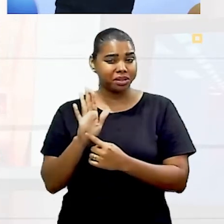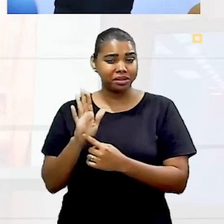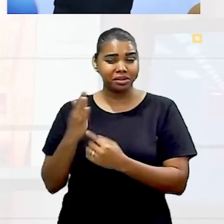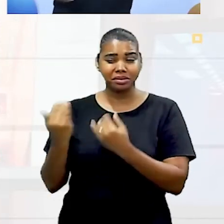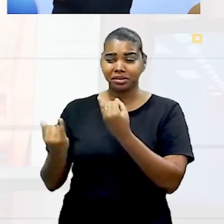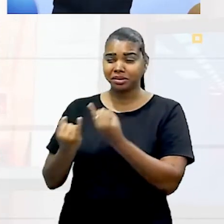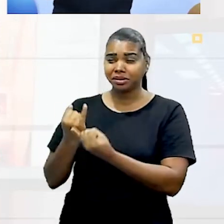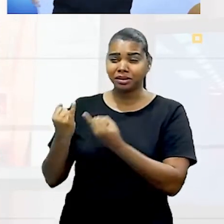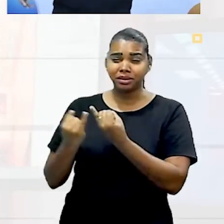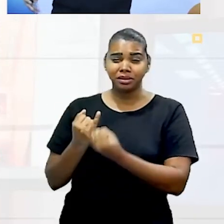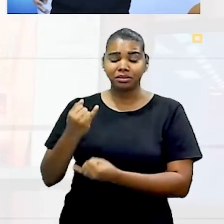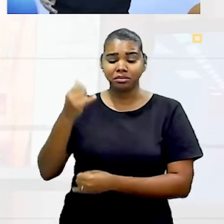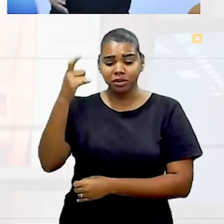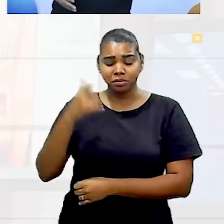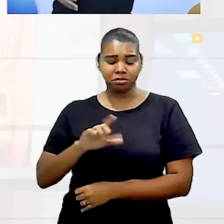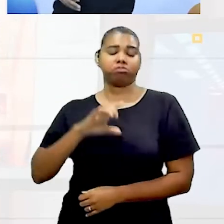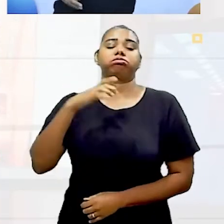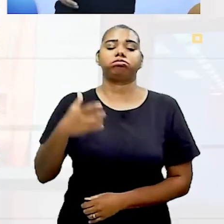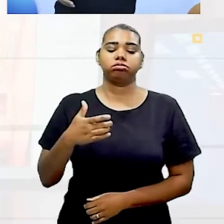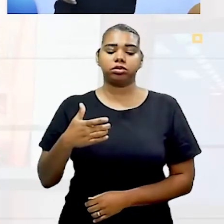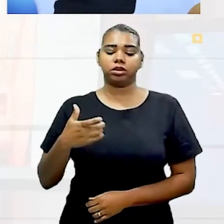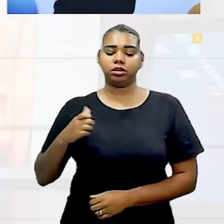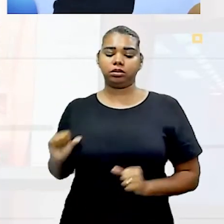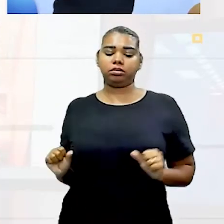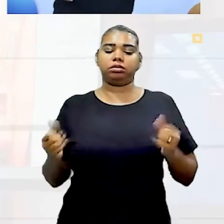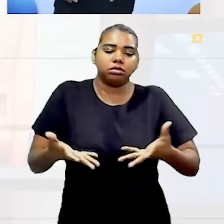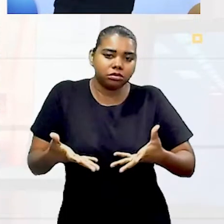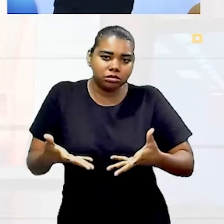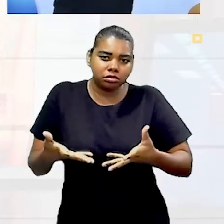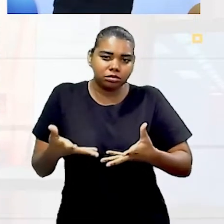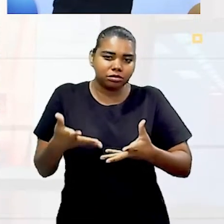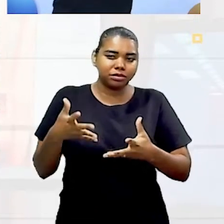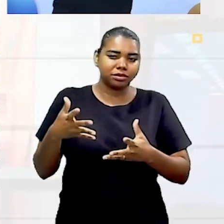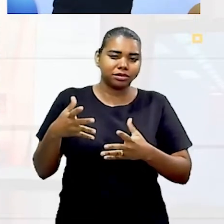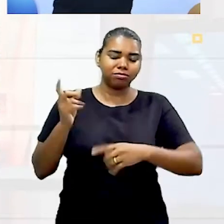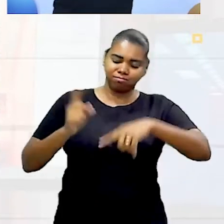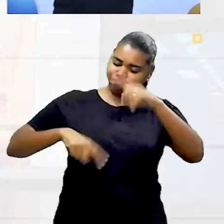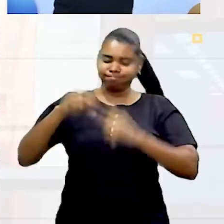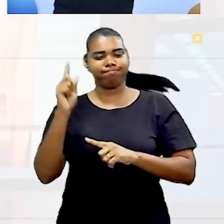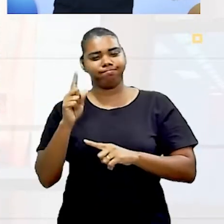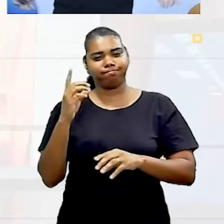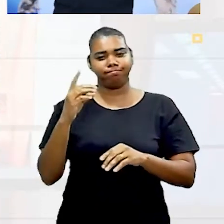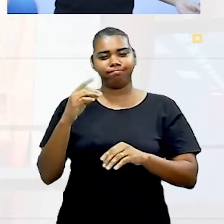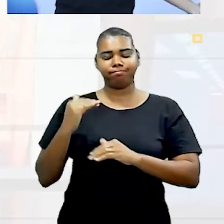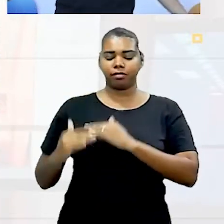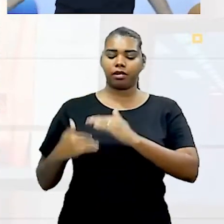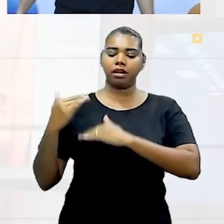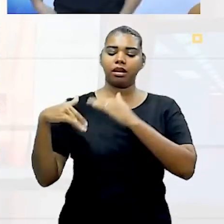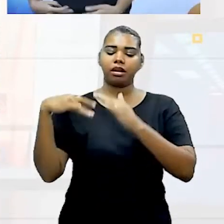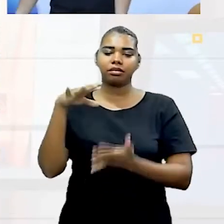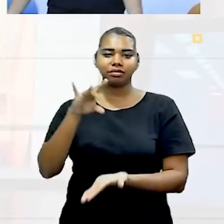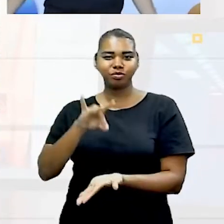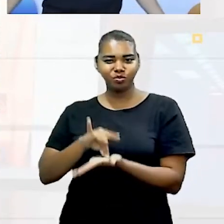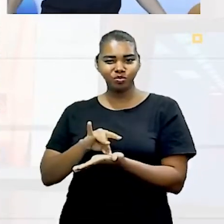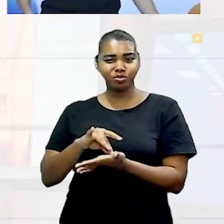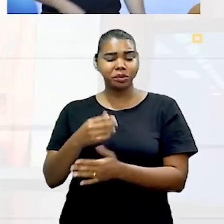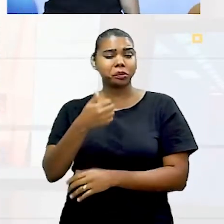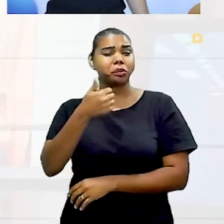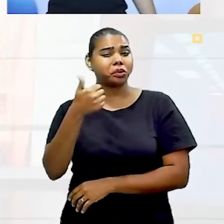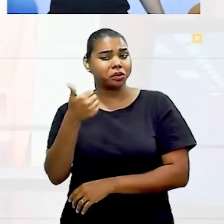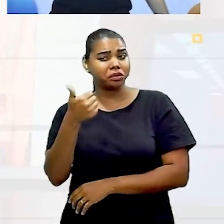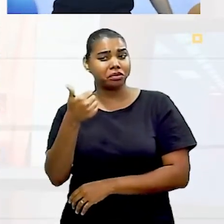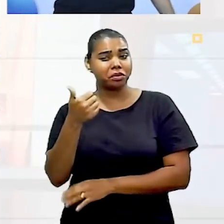de personalidade e atitudes. Jogos, o ponto de virada pode ser até muito literal a evolução. Então, o personagem nível 1 pode